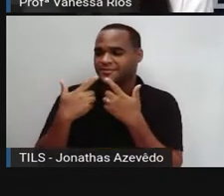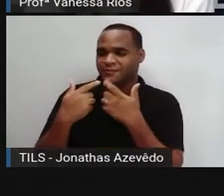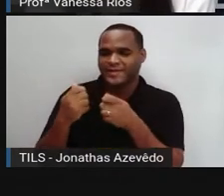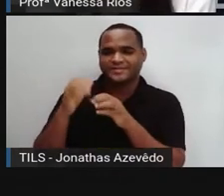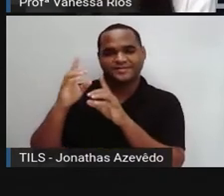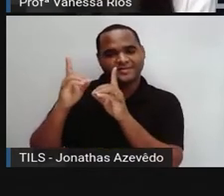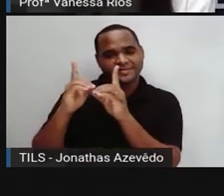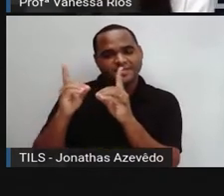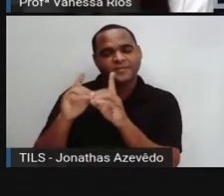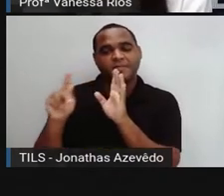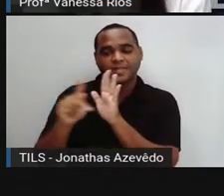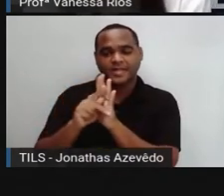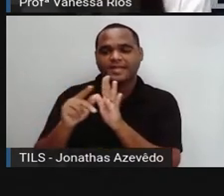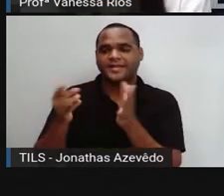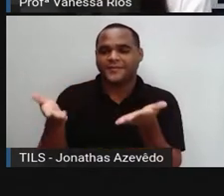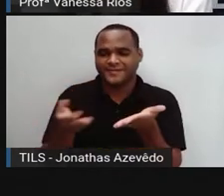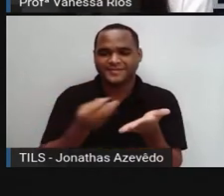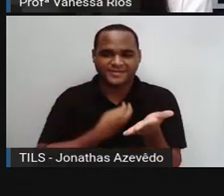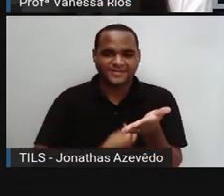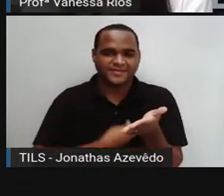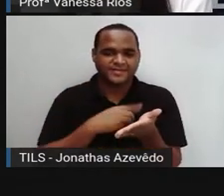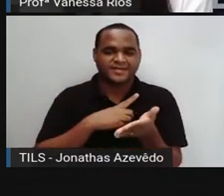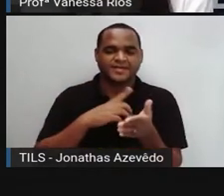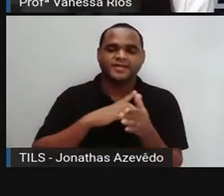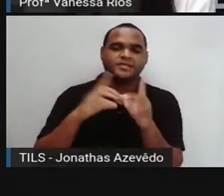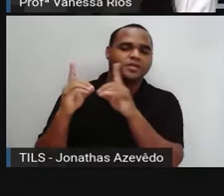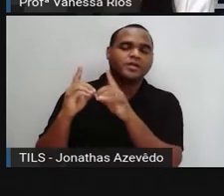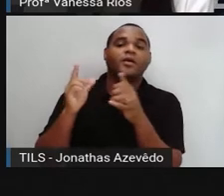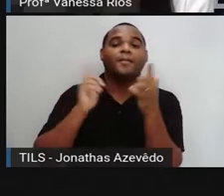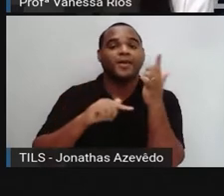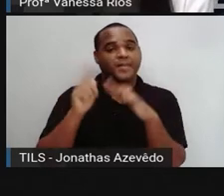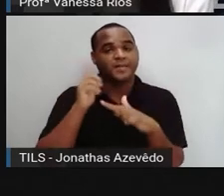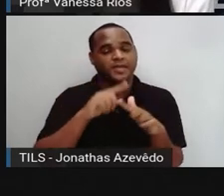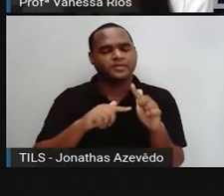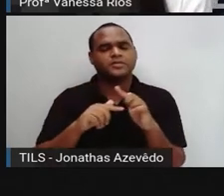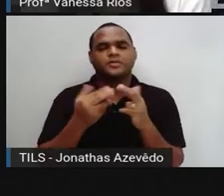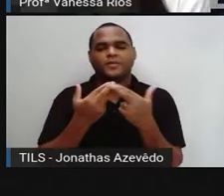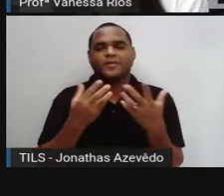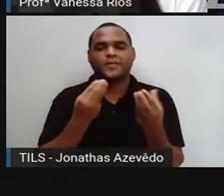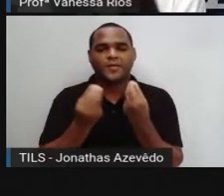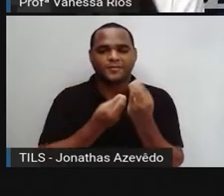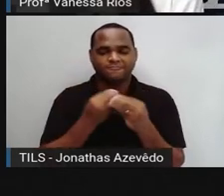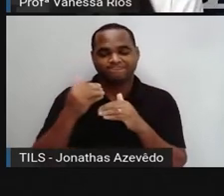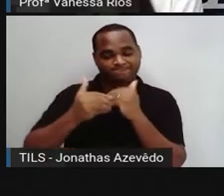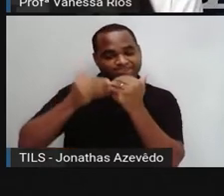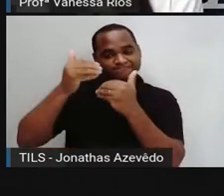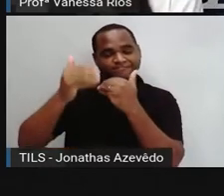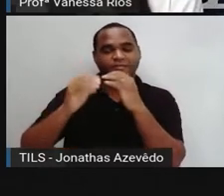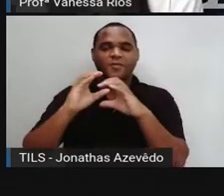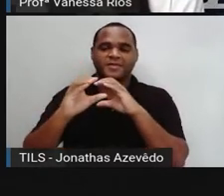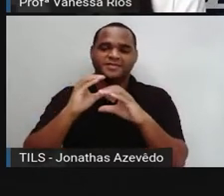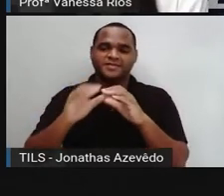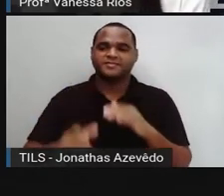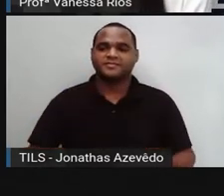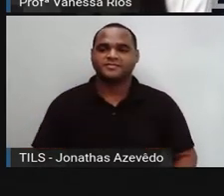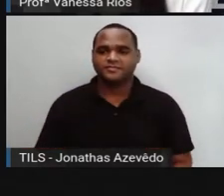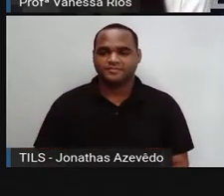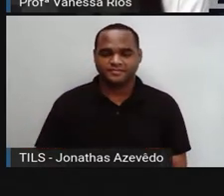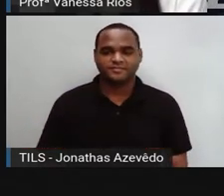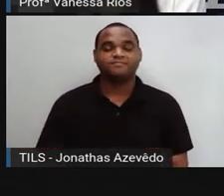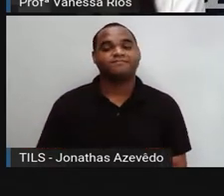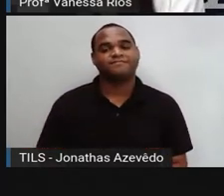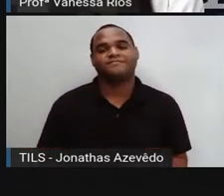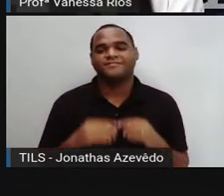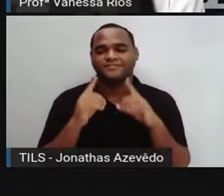que é própria desse mundo digital, nós consigamos aí executar o processo de comunicação. Então, muitos